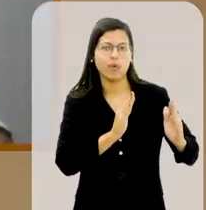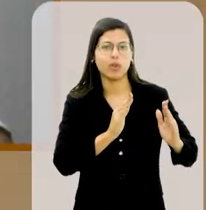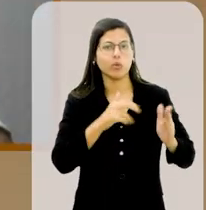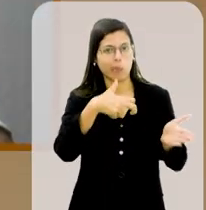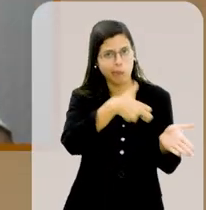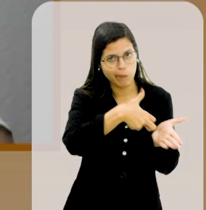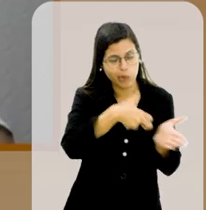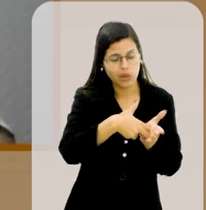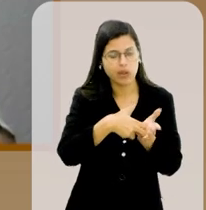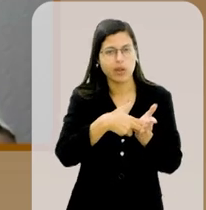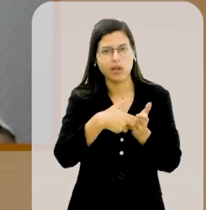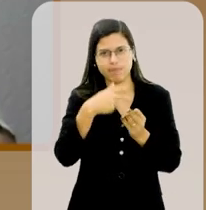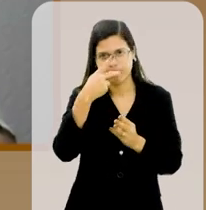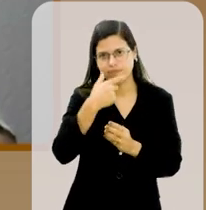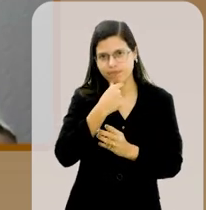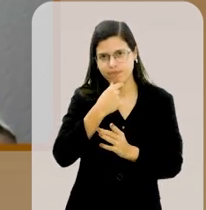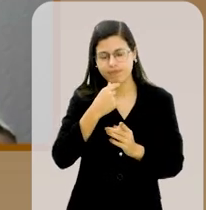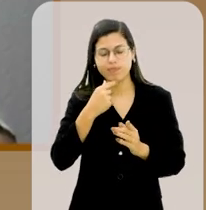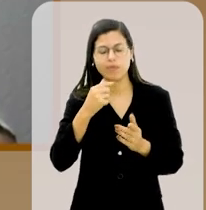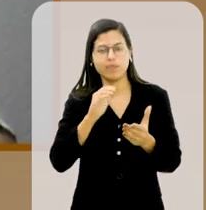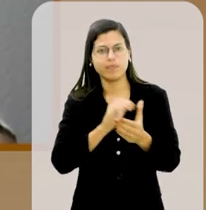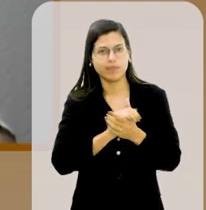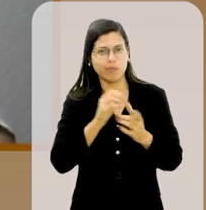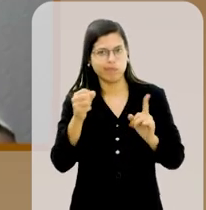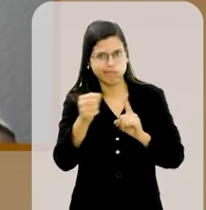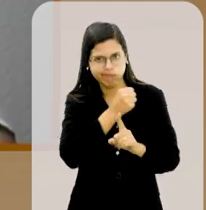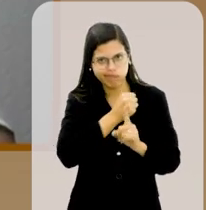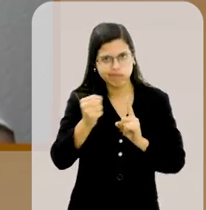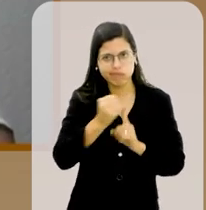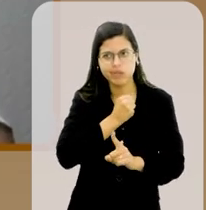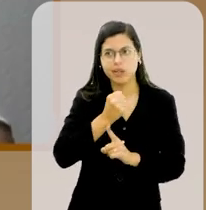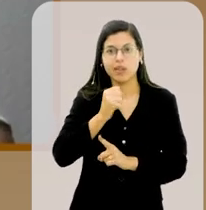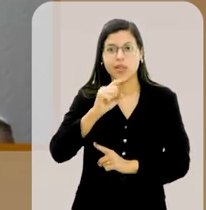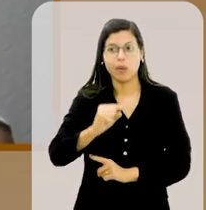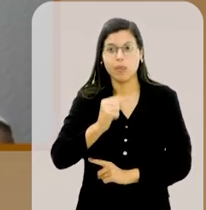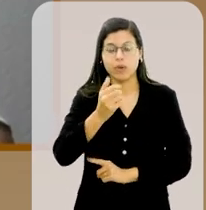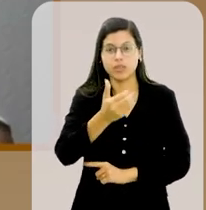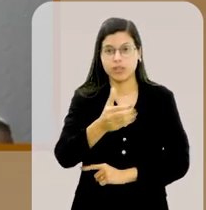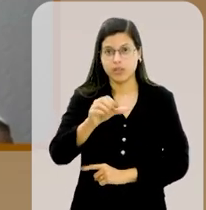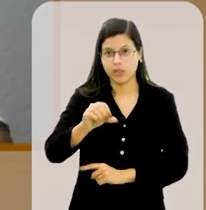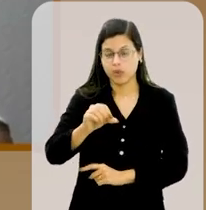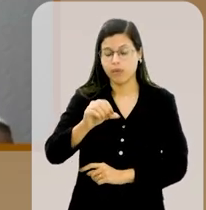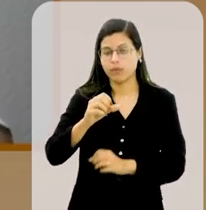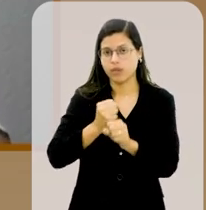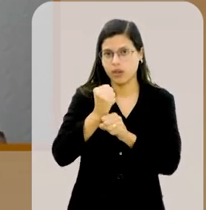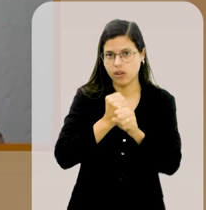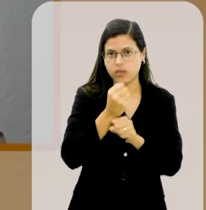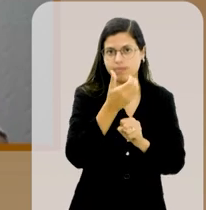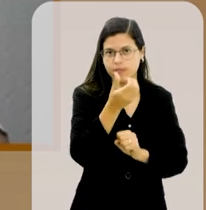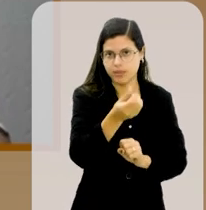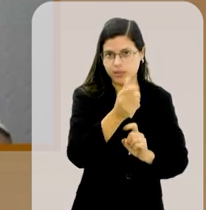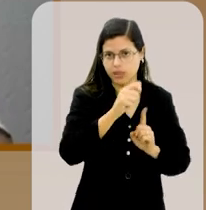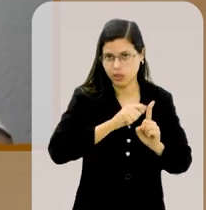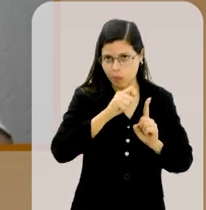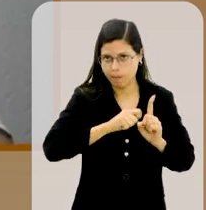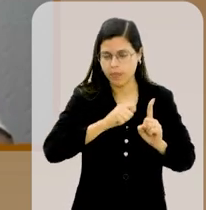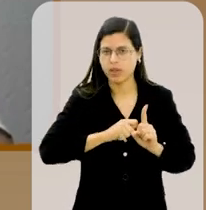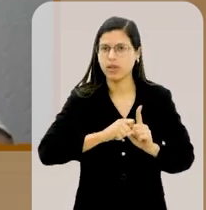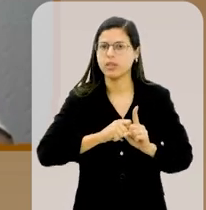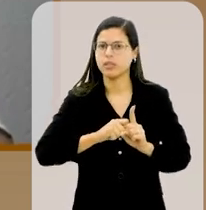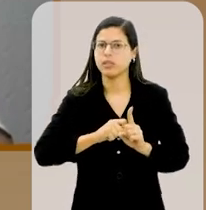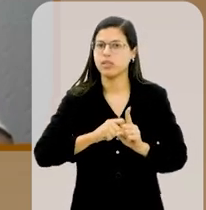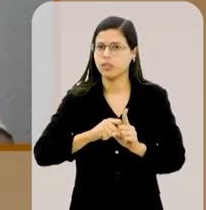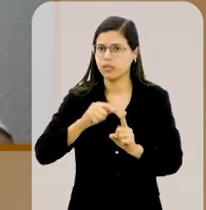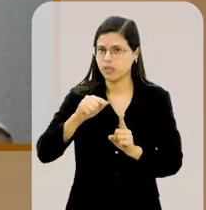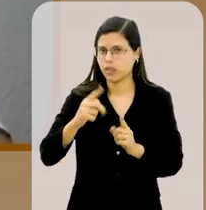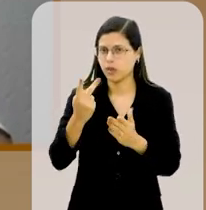agressor, que aconteceu depois de 19 anos e 6 meses após o fato, o fato em